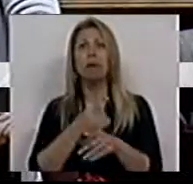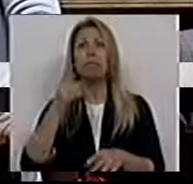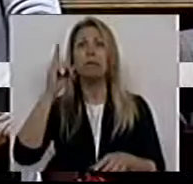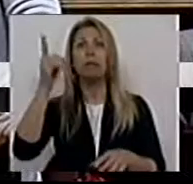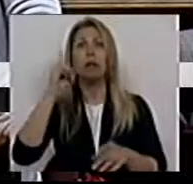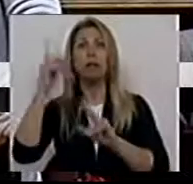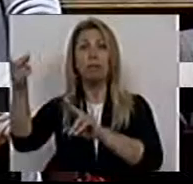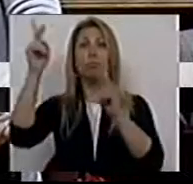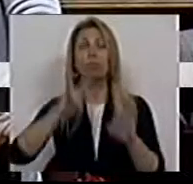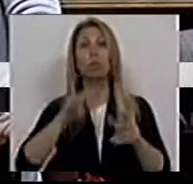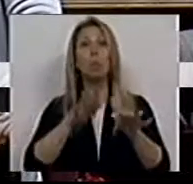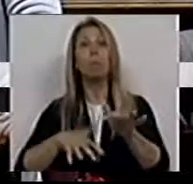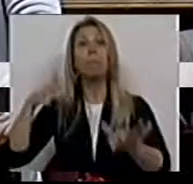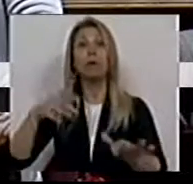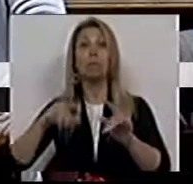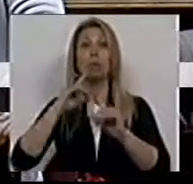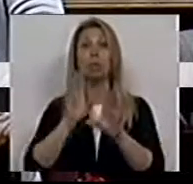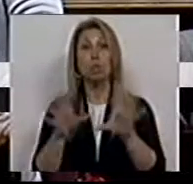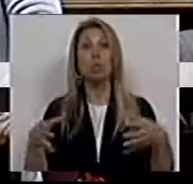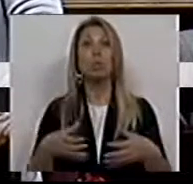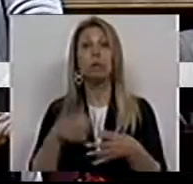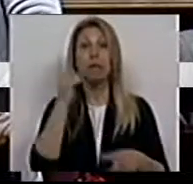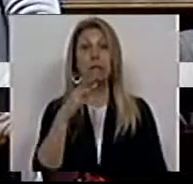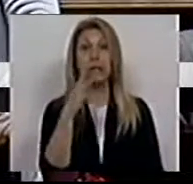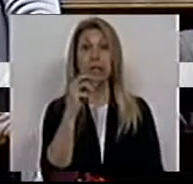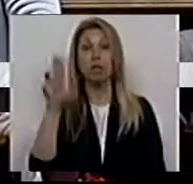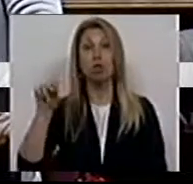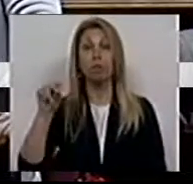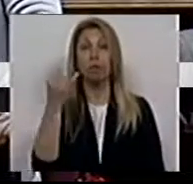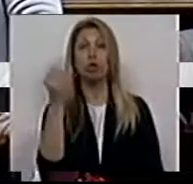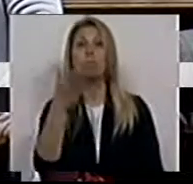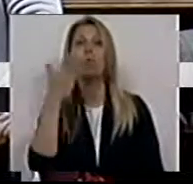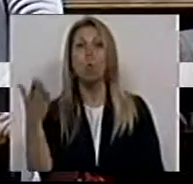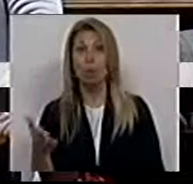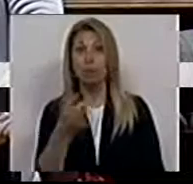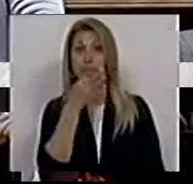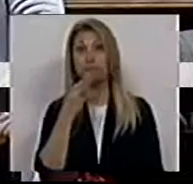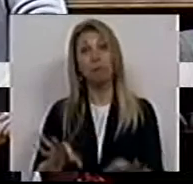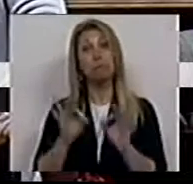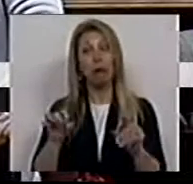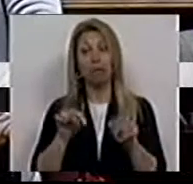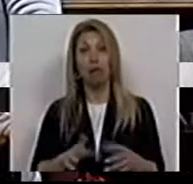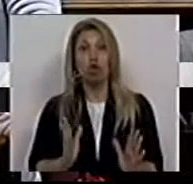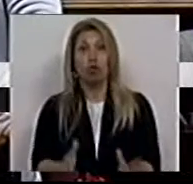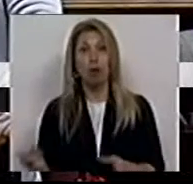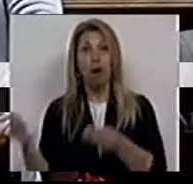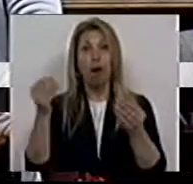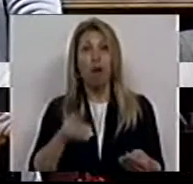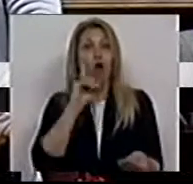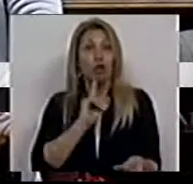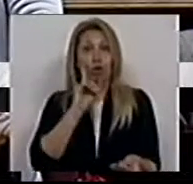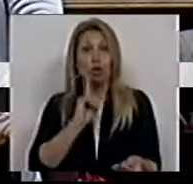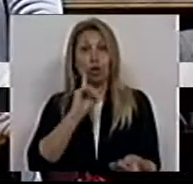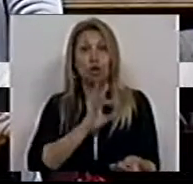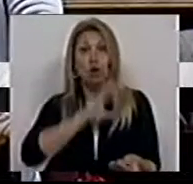transpõe do Parlamento e do Conselho de 13 de novembro de 2011. Falo como aqui bem apresentou a Sra. Ministra da Justiça,